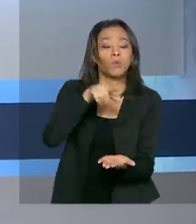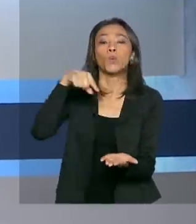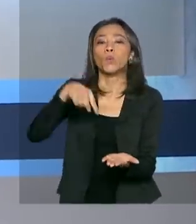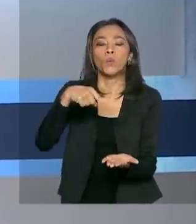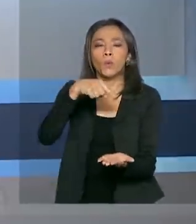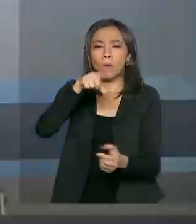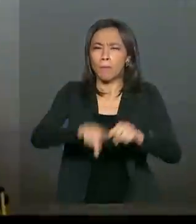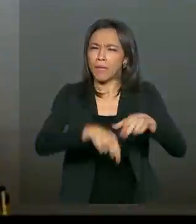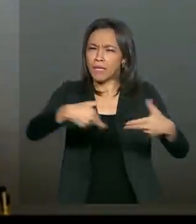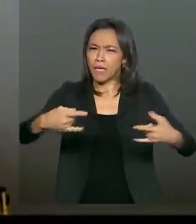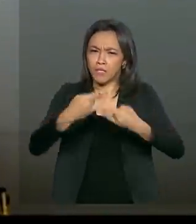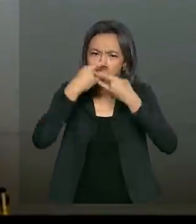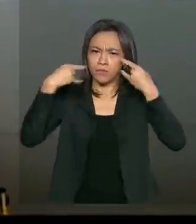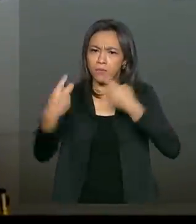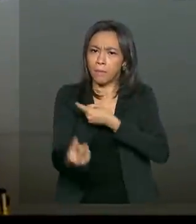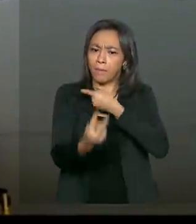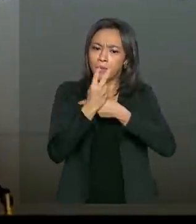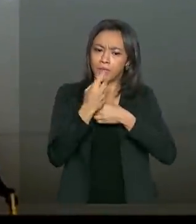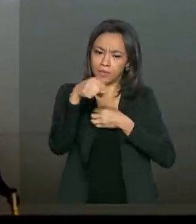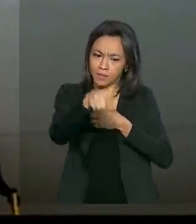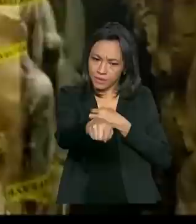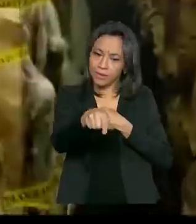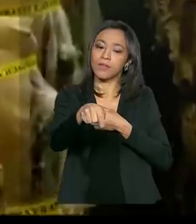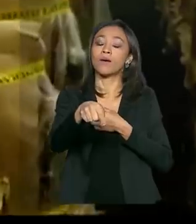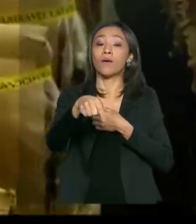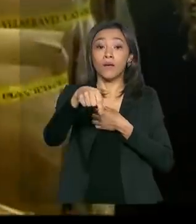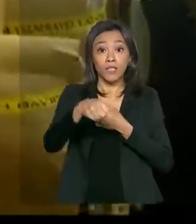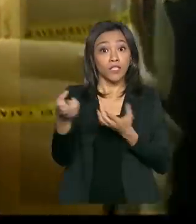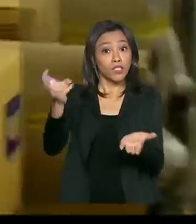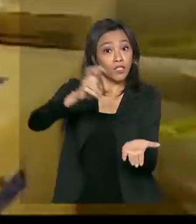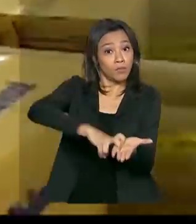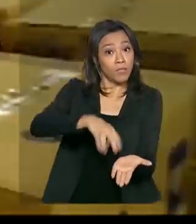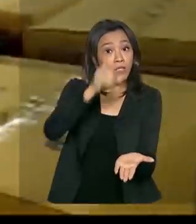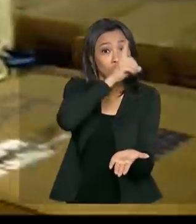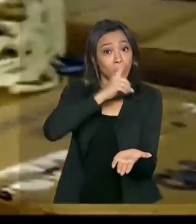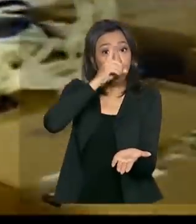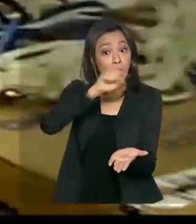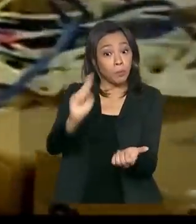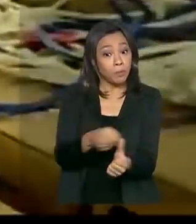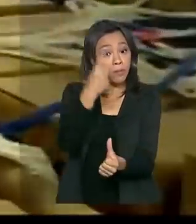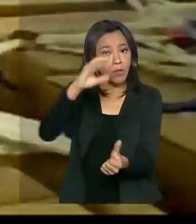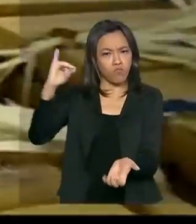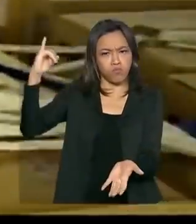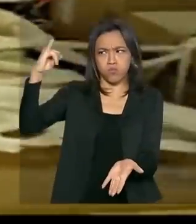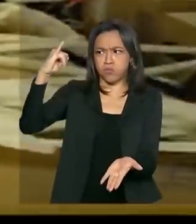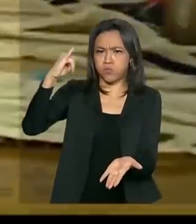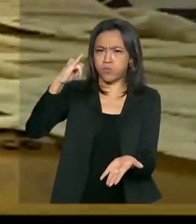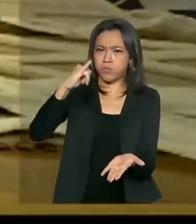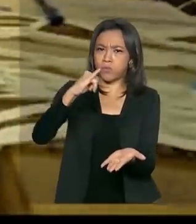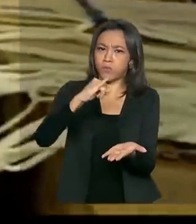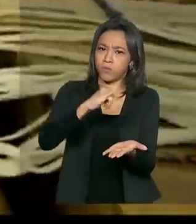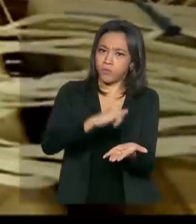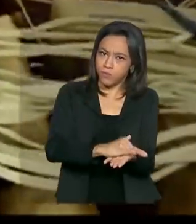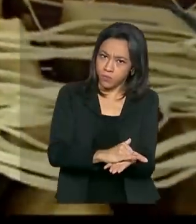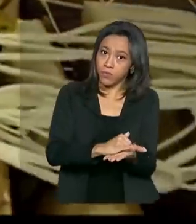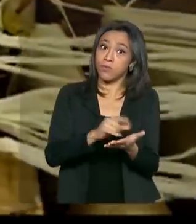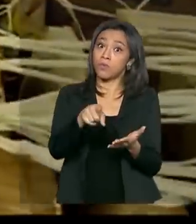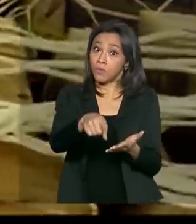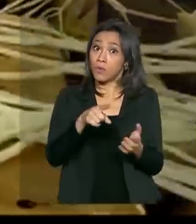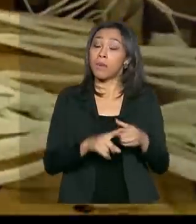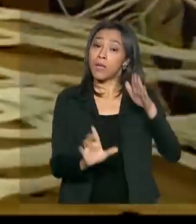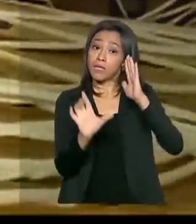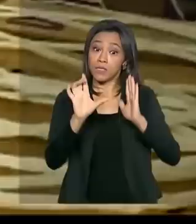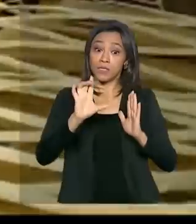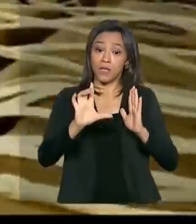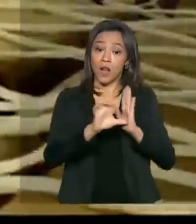proteção individual chegou ao Brasil na manhã desse domingo. Foi o primeiro voo fretado pelas lojas americanas, em